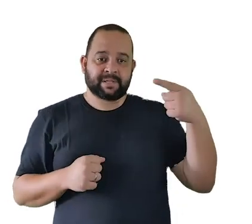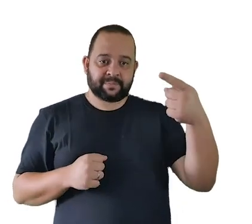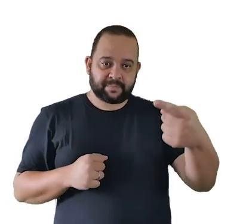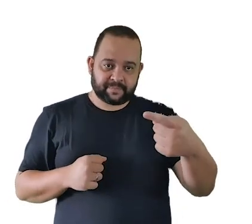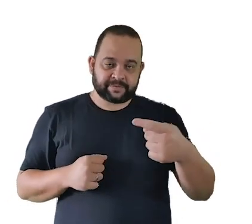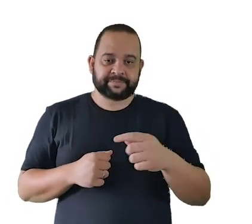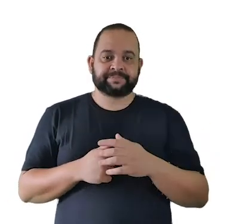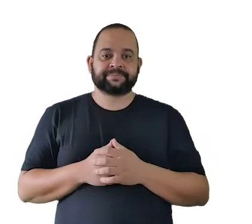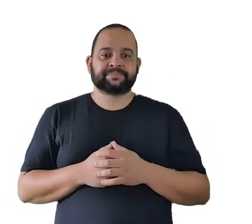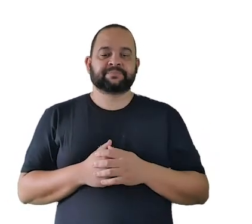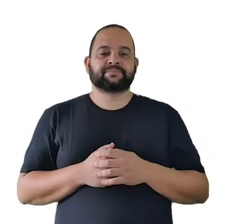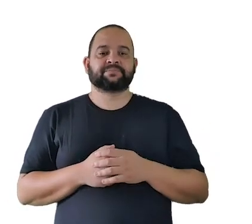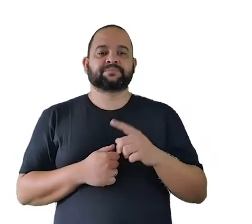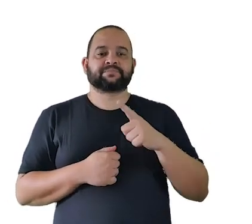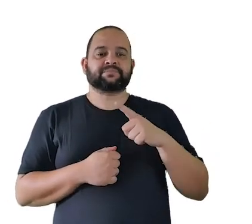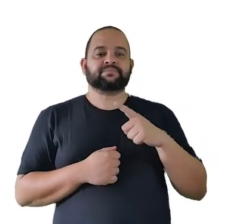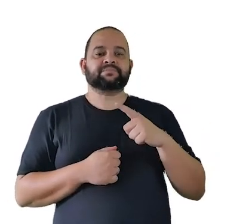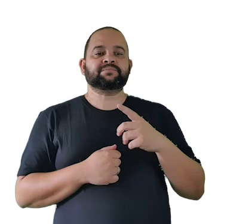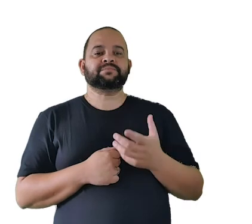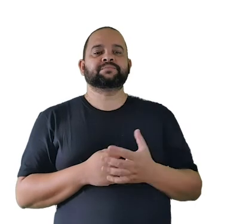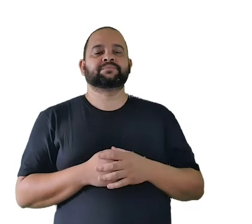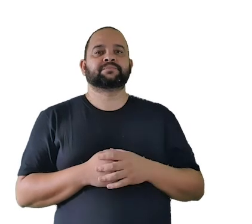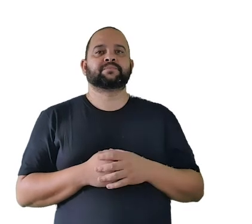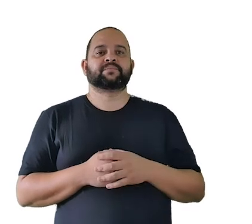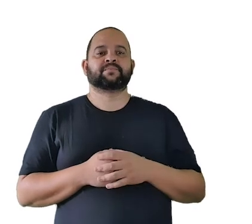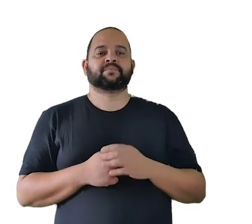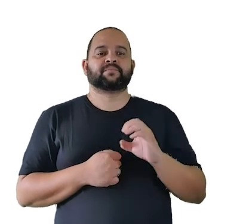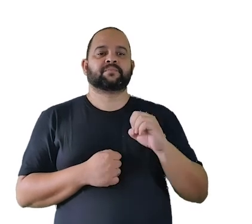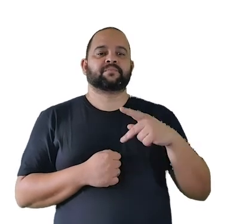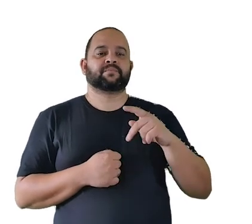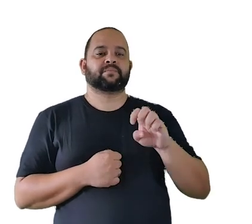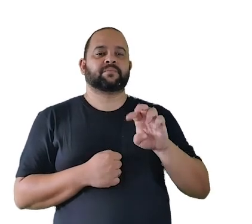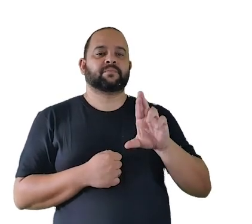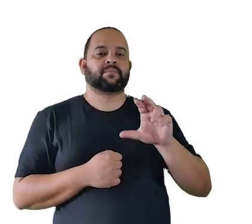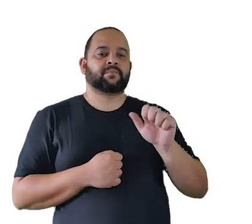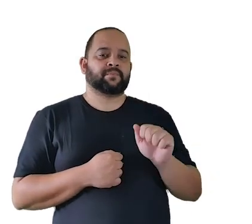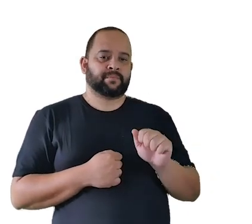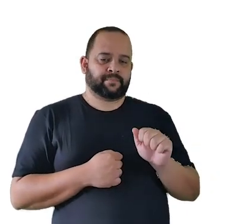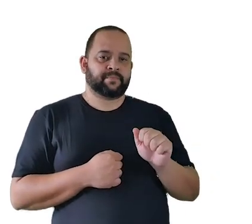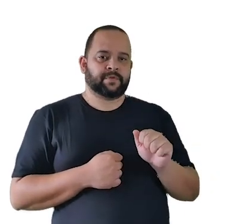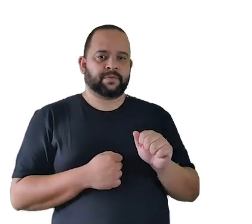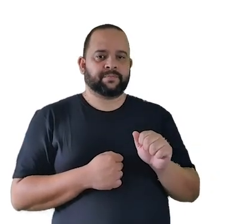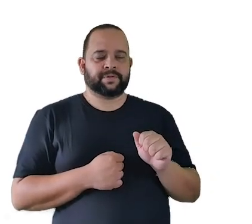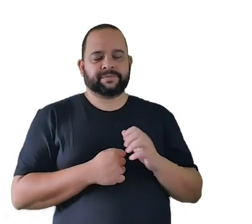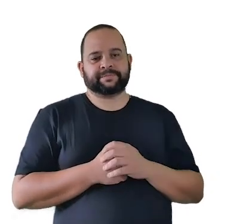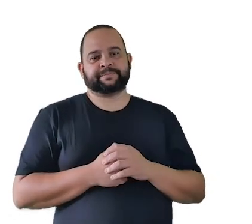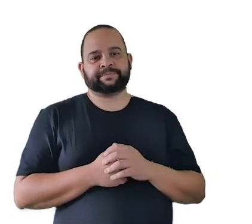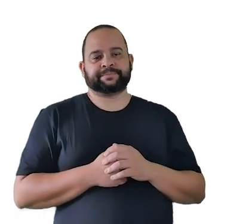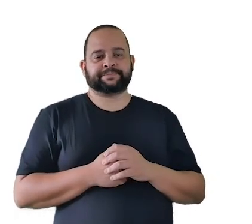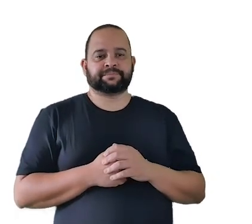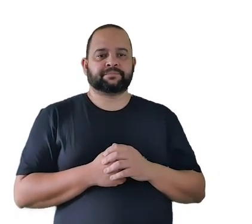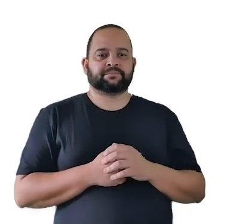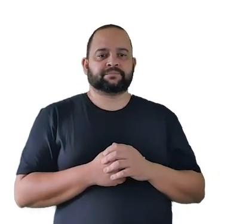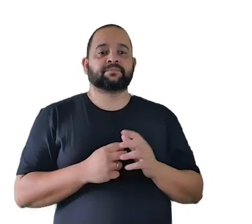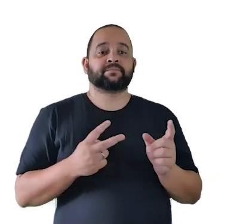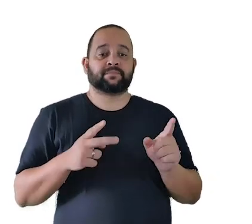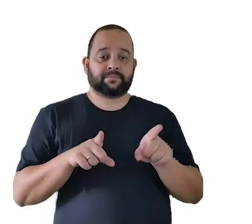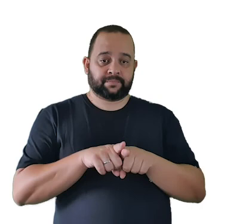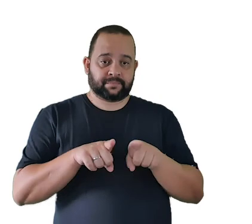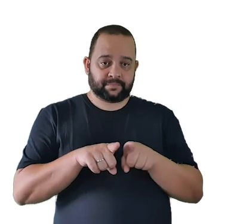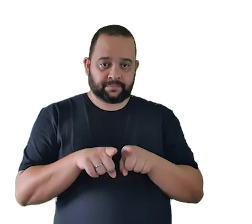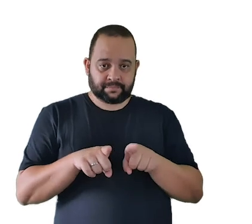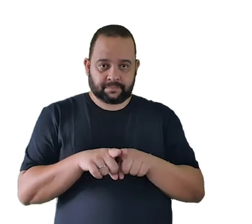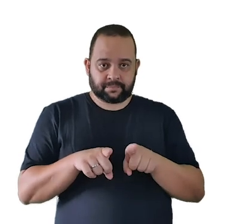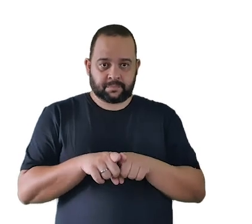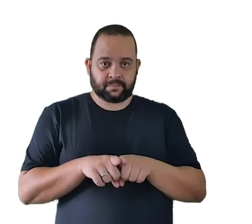para uma área da ópera Gianni Tic do Puccini e essa também é uma